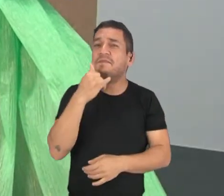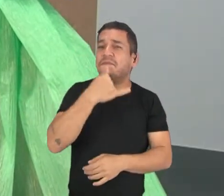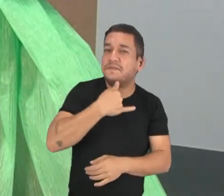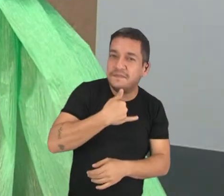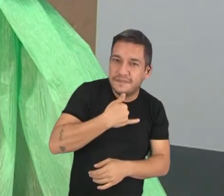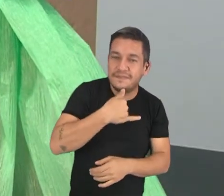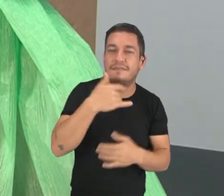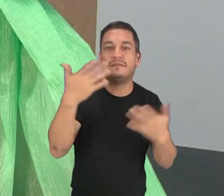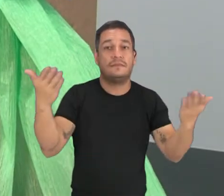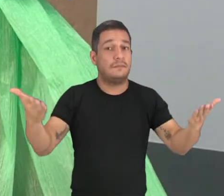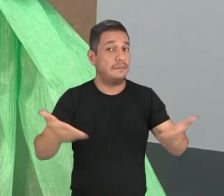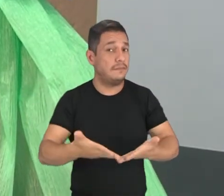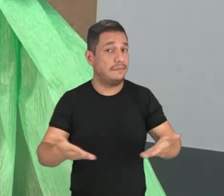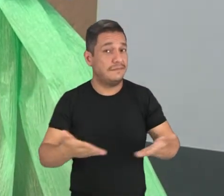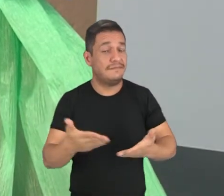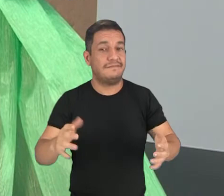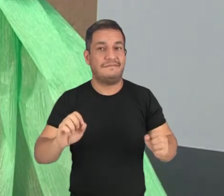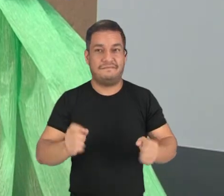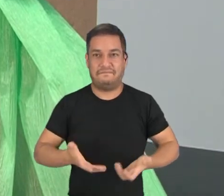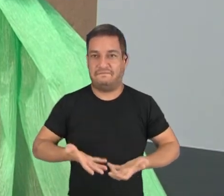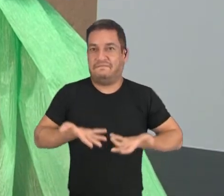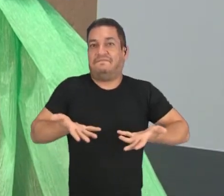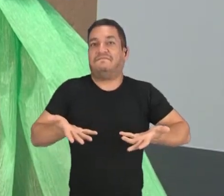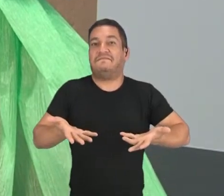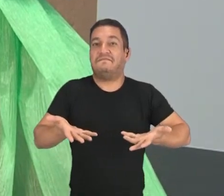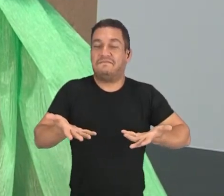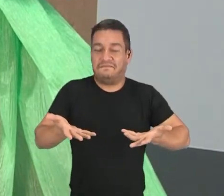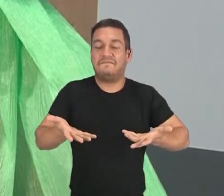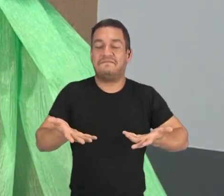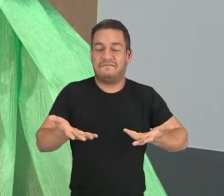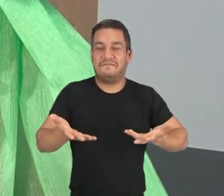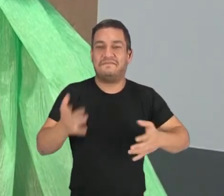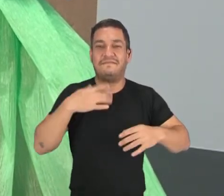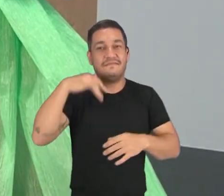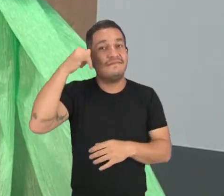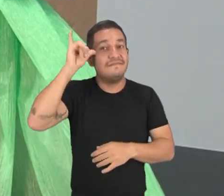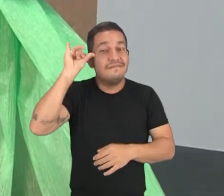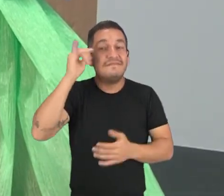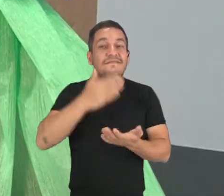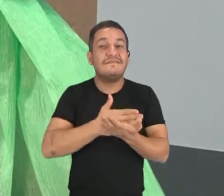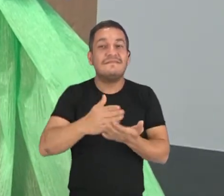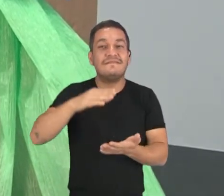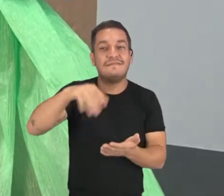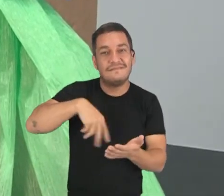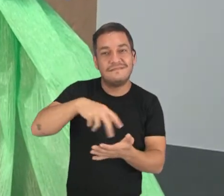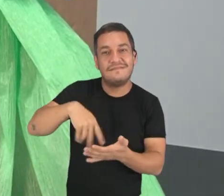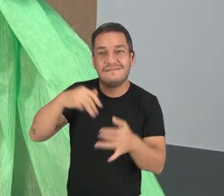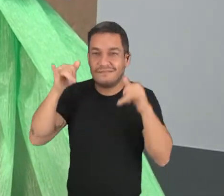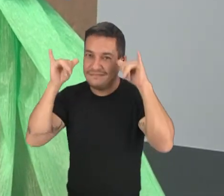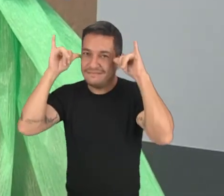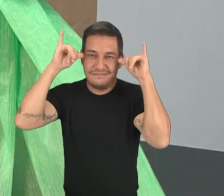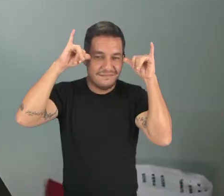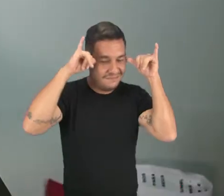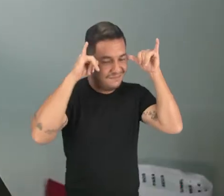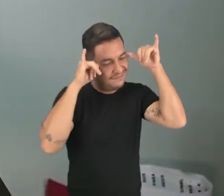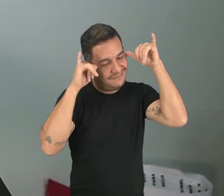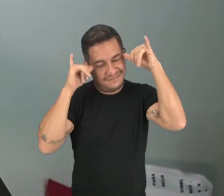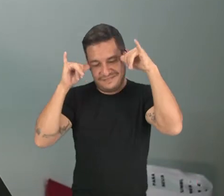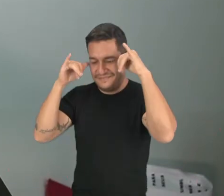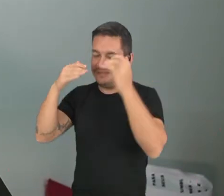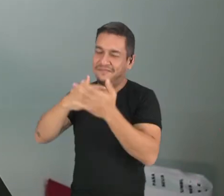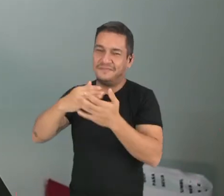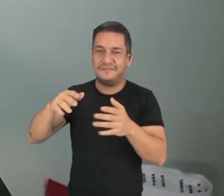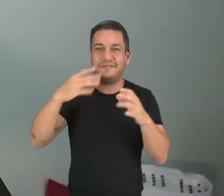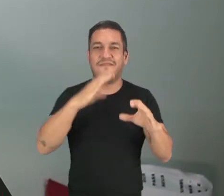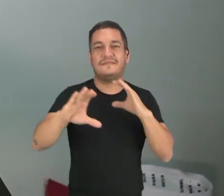triste, agora reviveu. E esse boi começou a dançar. E todo mundo começou a